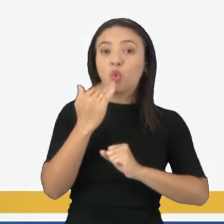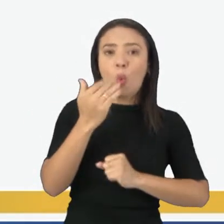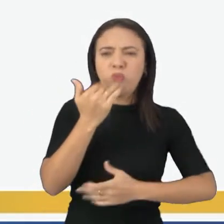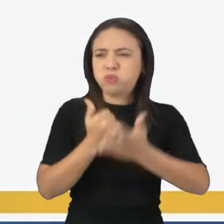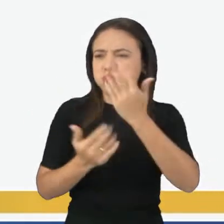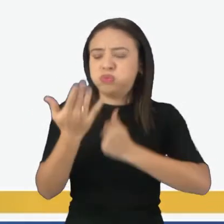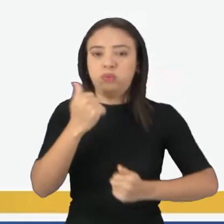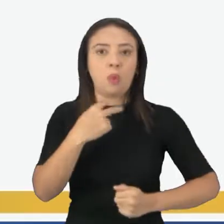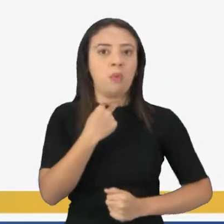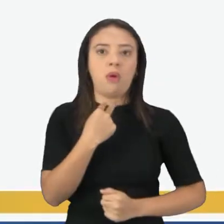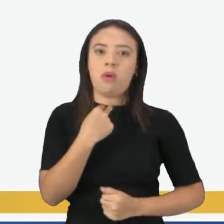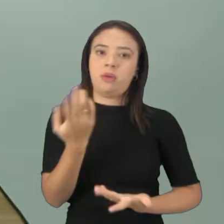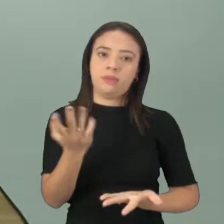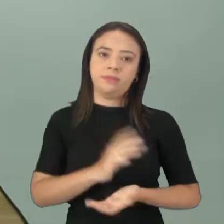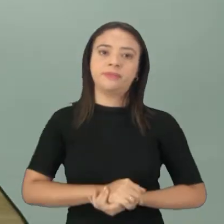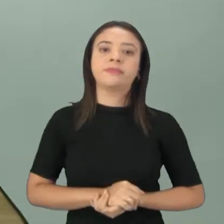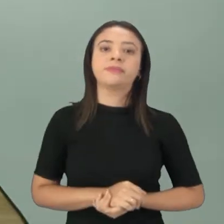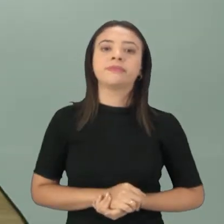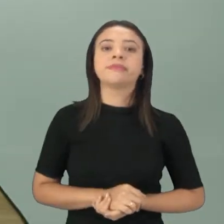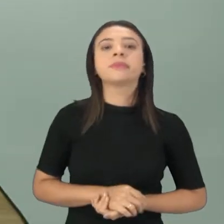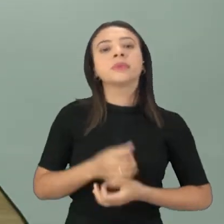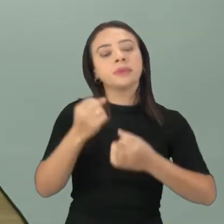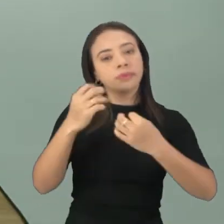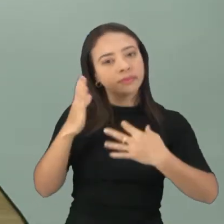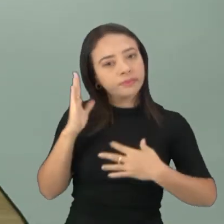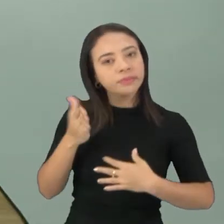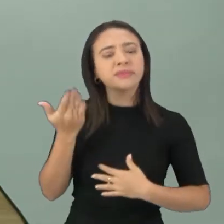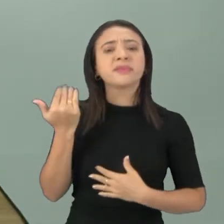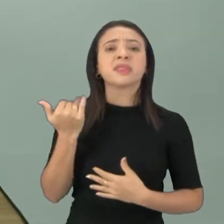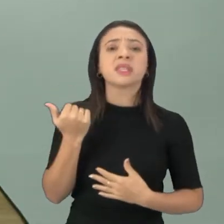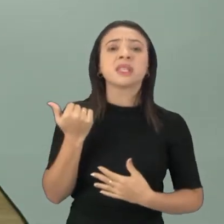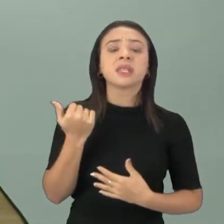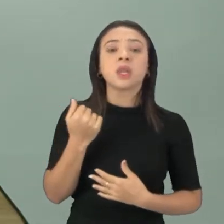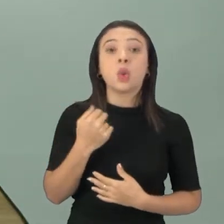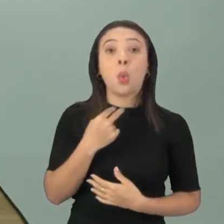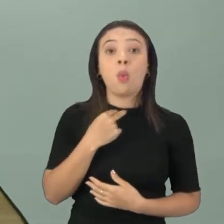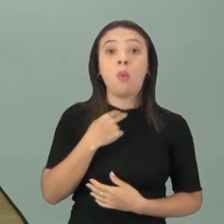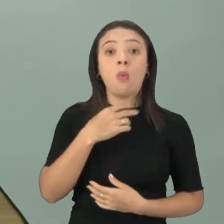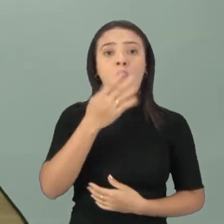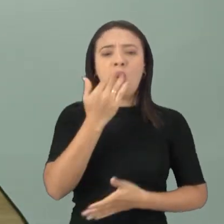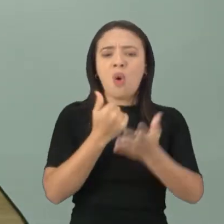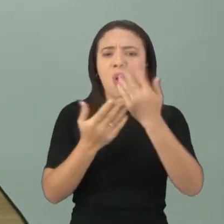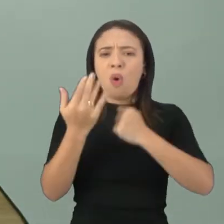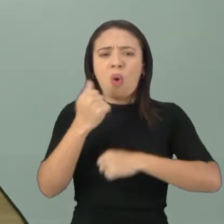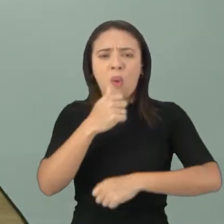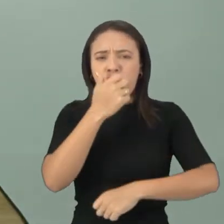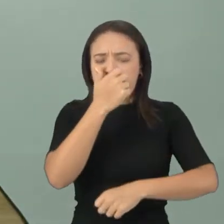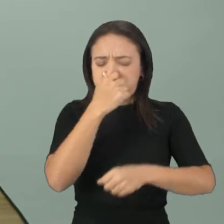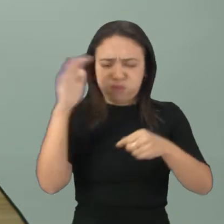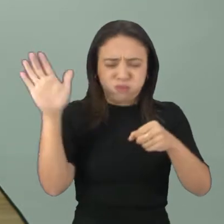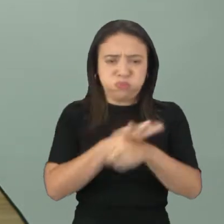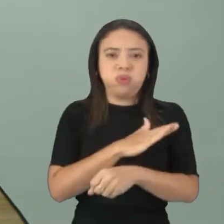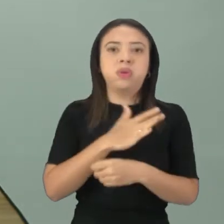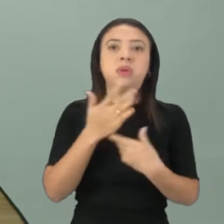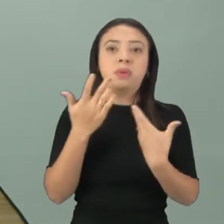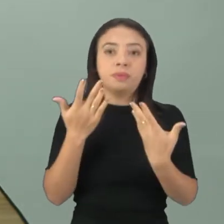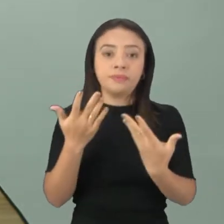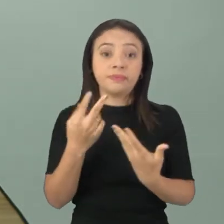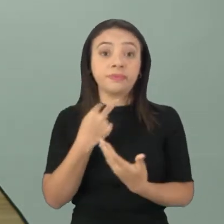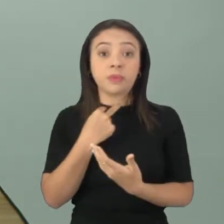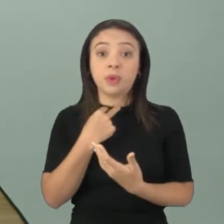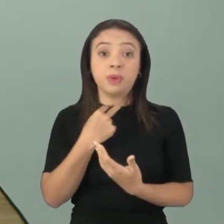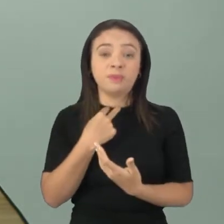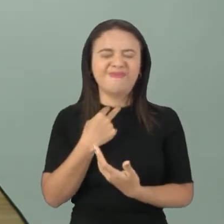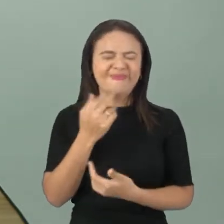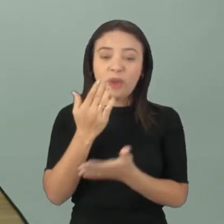excesso. Como eu falei para vocês anteriormente, né, os excessos, por mais que a gente ache que o alimento seja saudável, a gente não